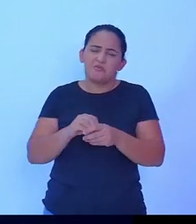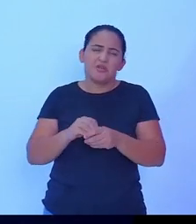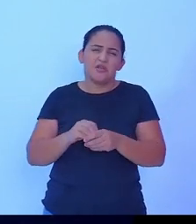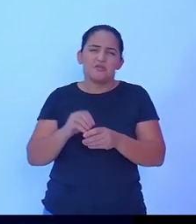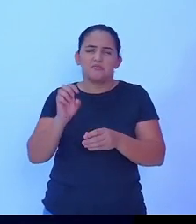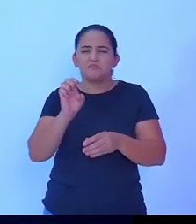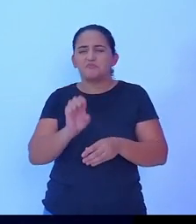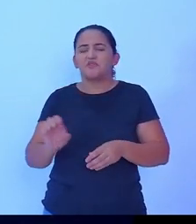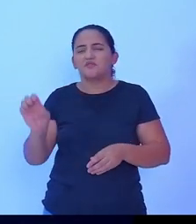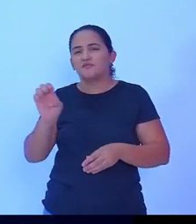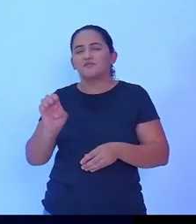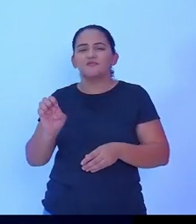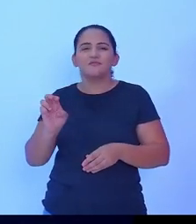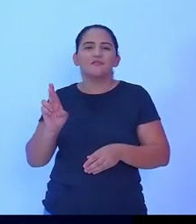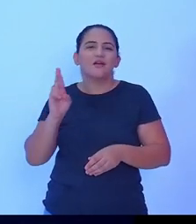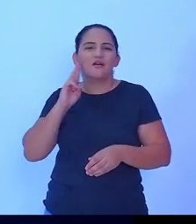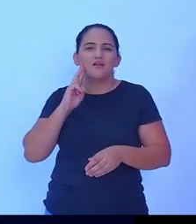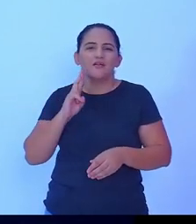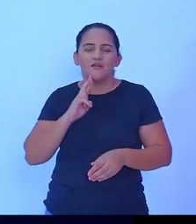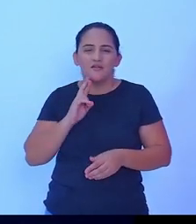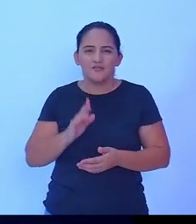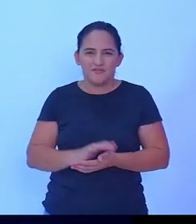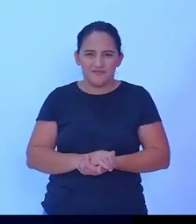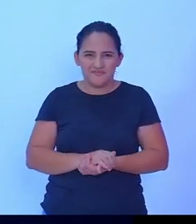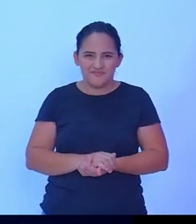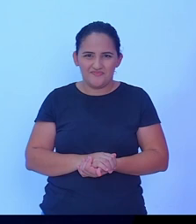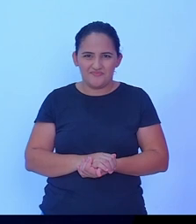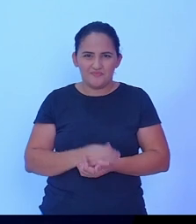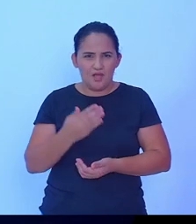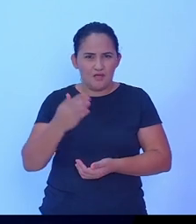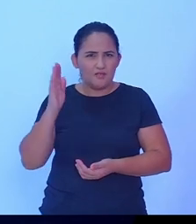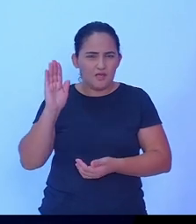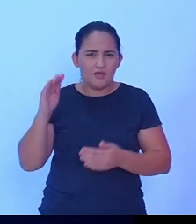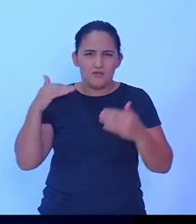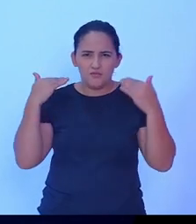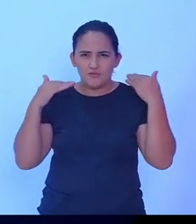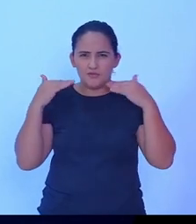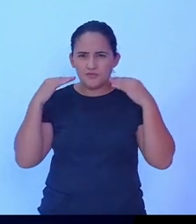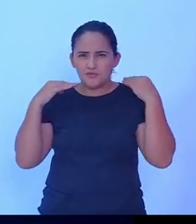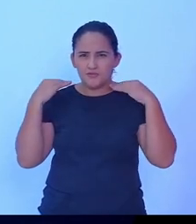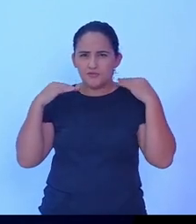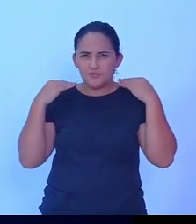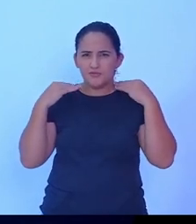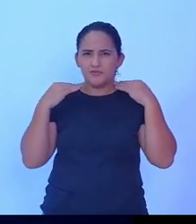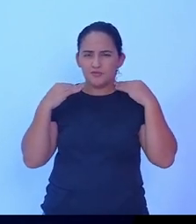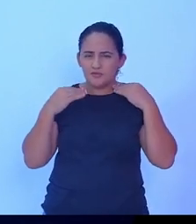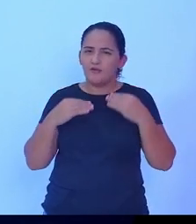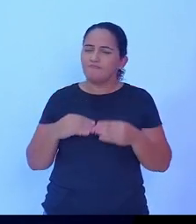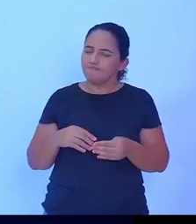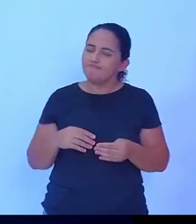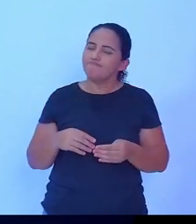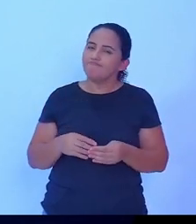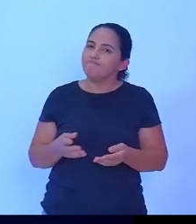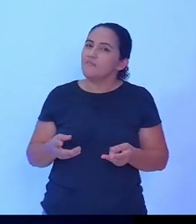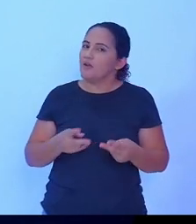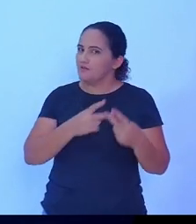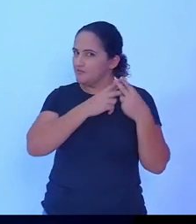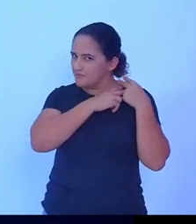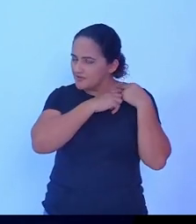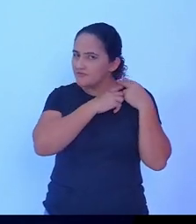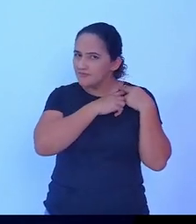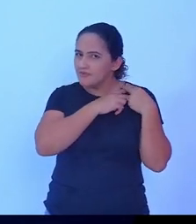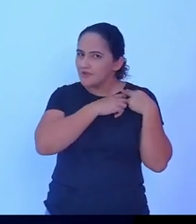Então, a Luzeni é uma candidata do Partido do Trabalhador muito capacitada, com conhecimento